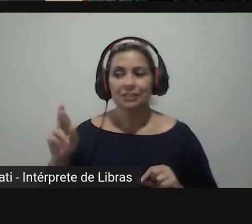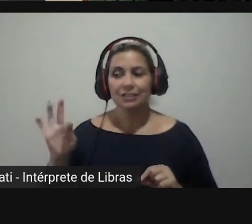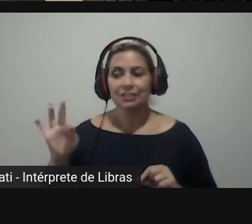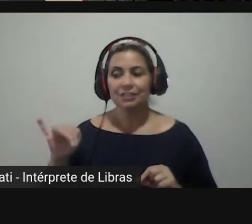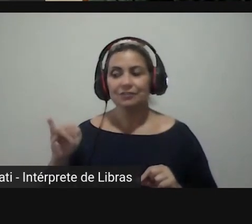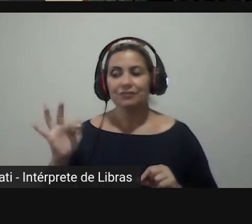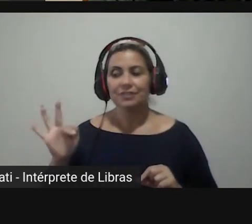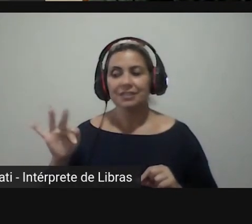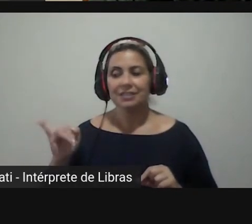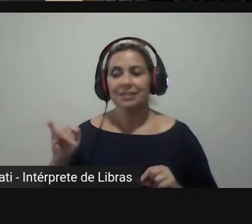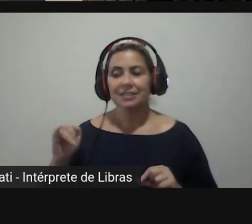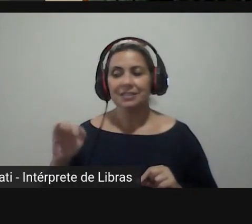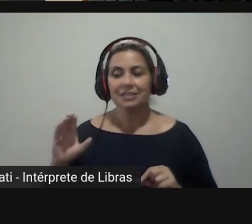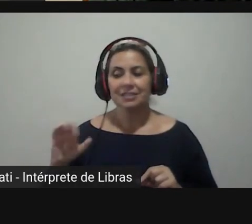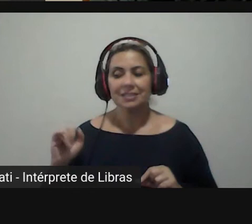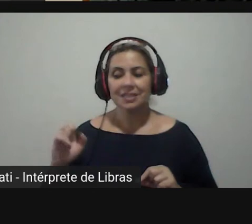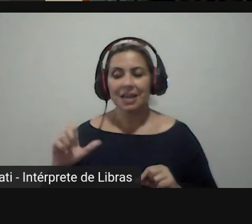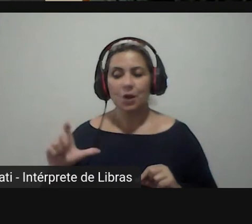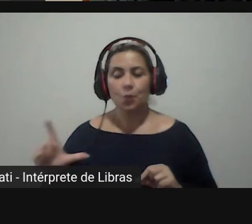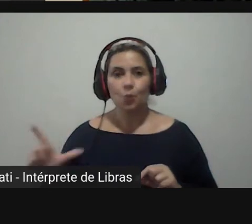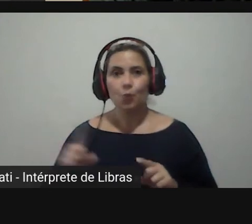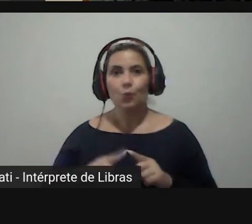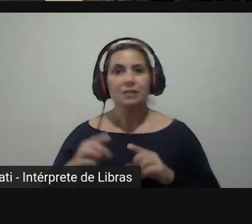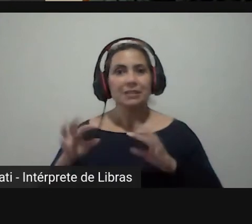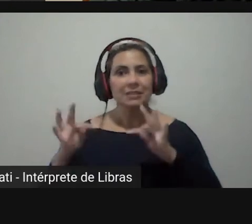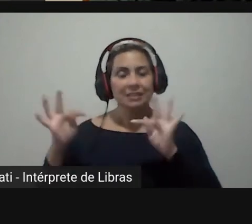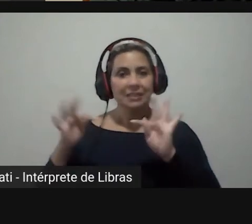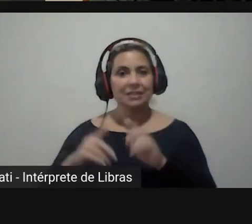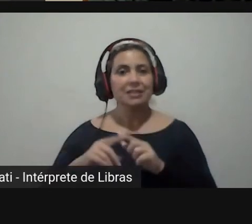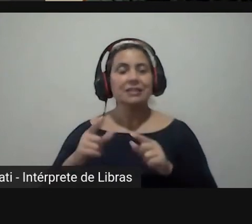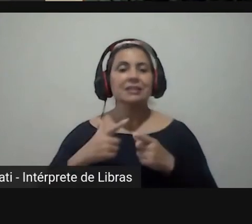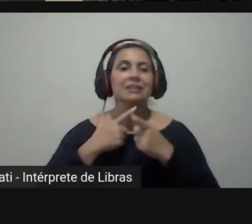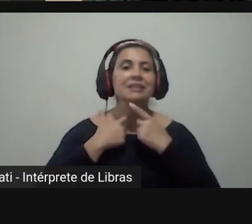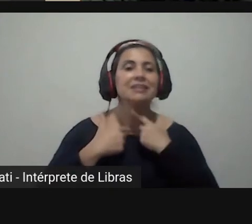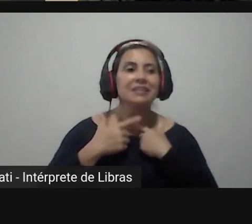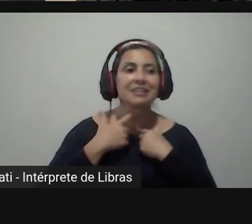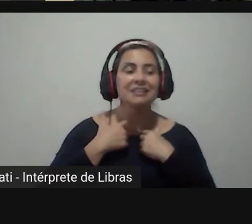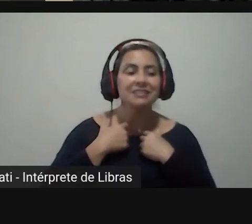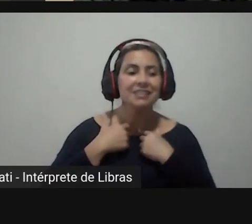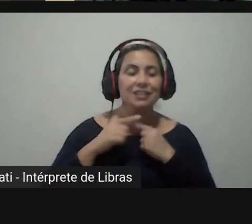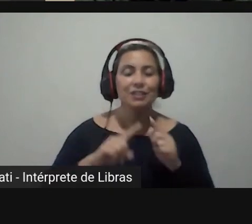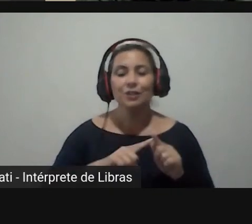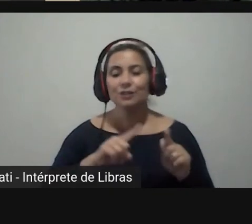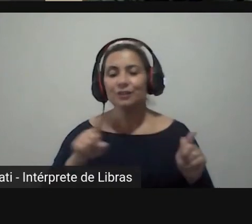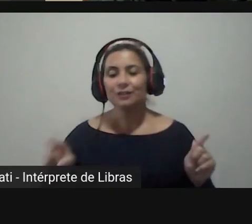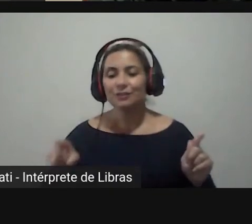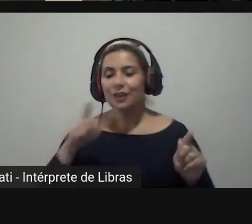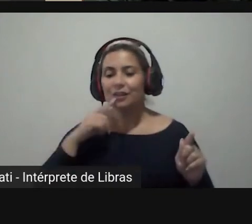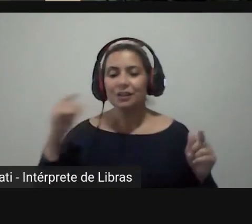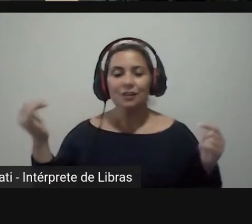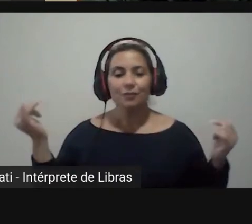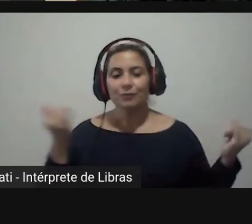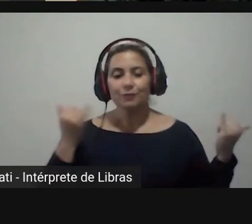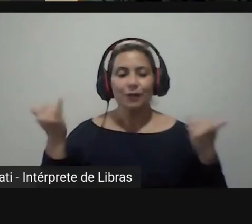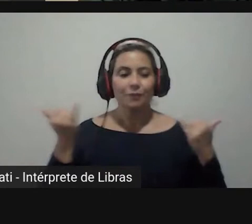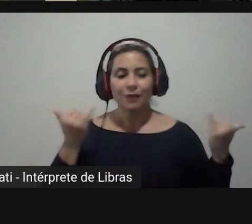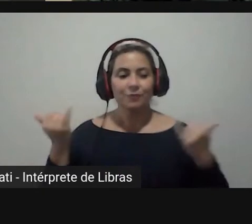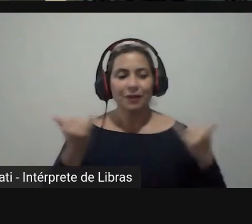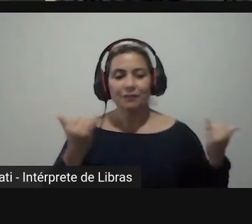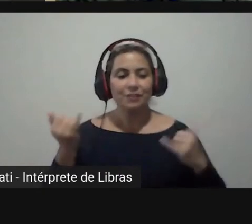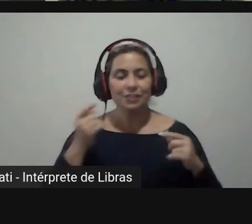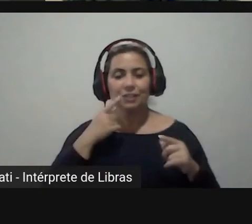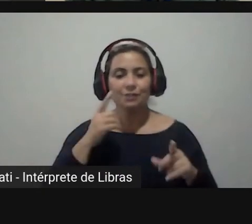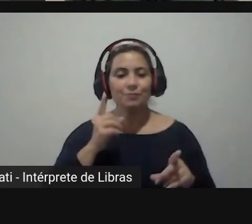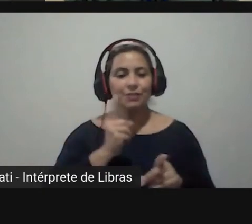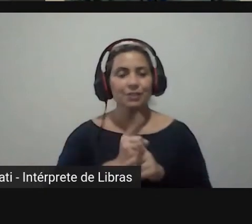confrontação desses dados ou seja o desidério o desejo do cidadão juntamente com as informações já mapeadas